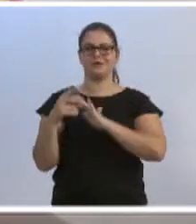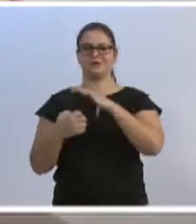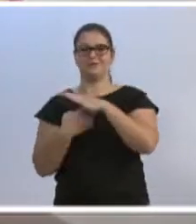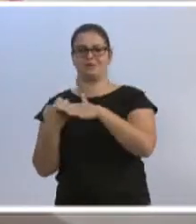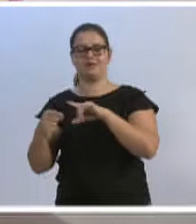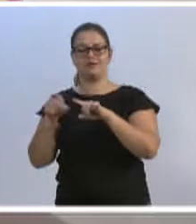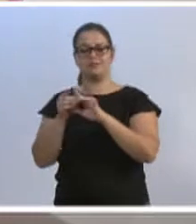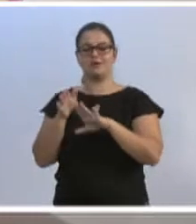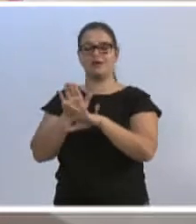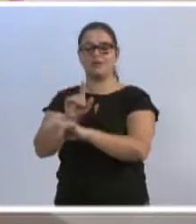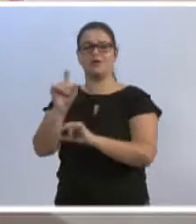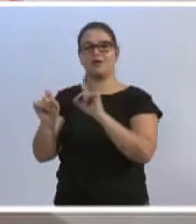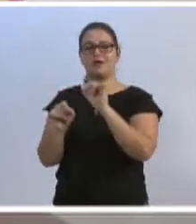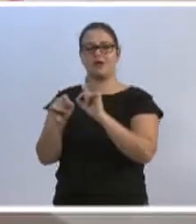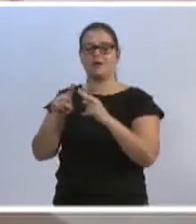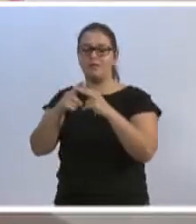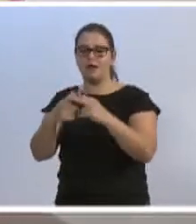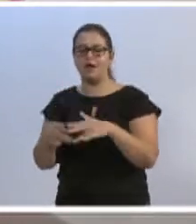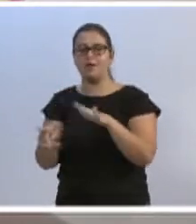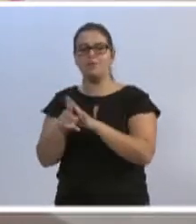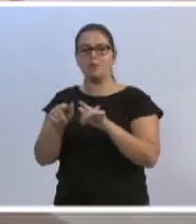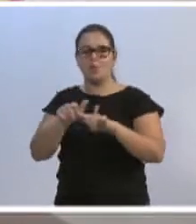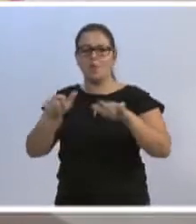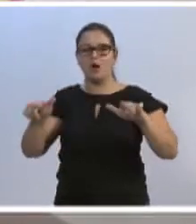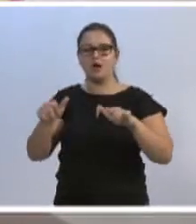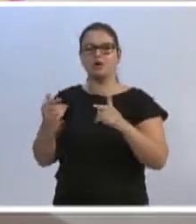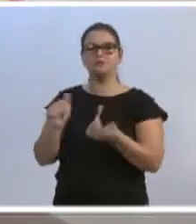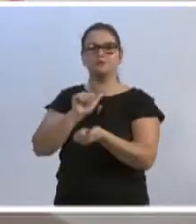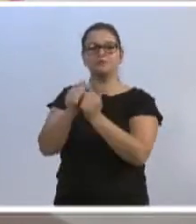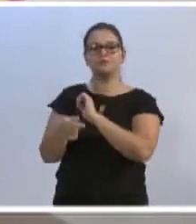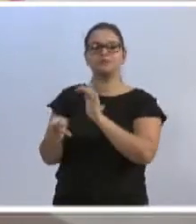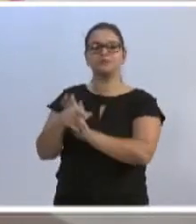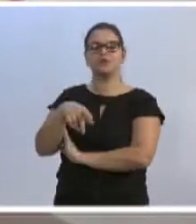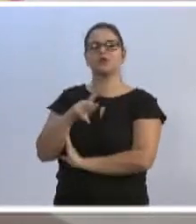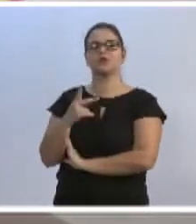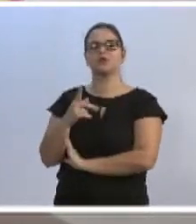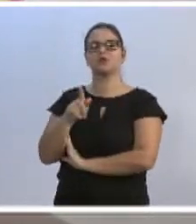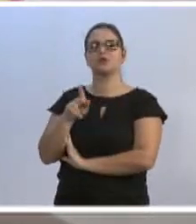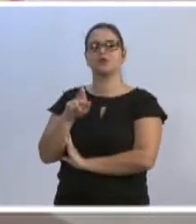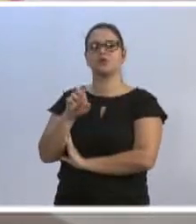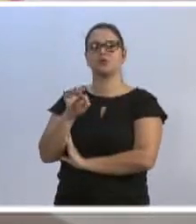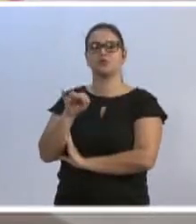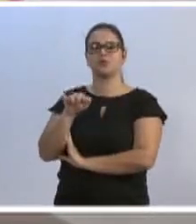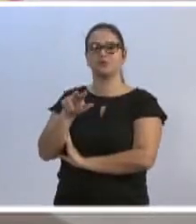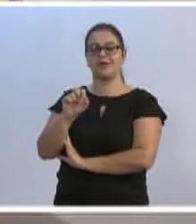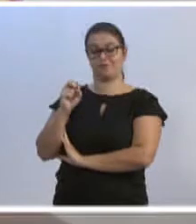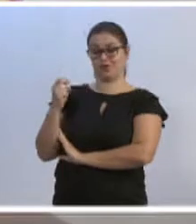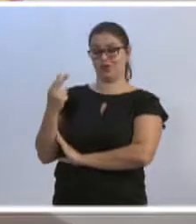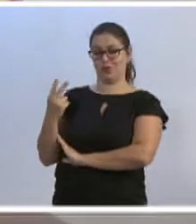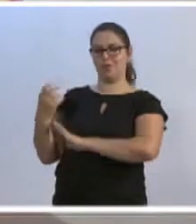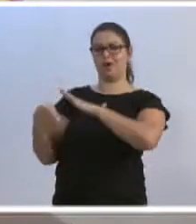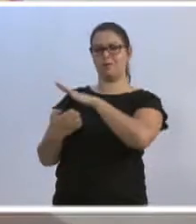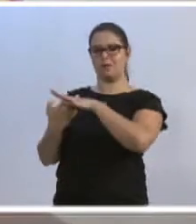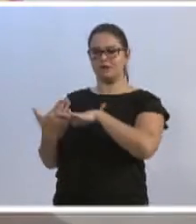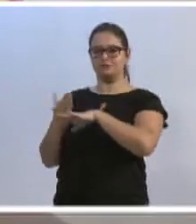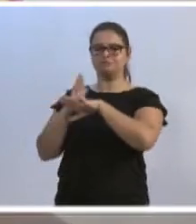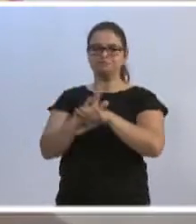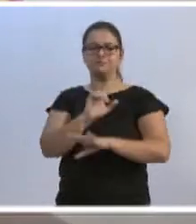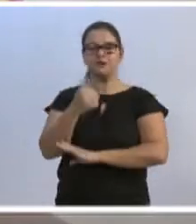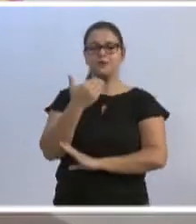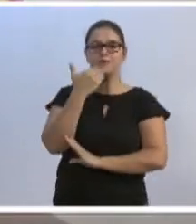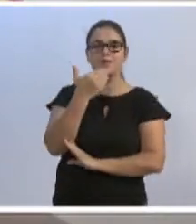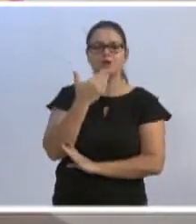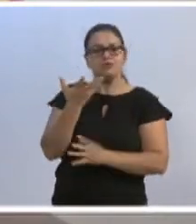na reforma ali da quadra poliesportiva da escola Gustavo Richard. Mais duas empresas entraram em contato com este